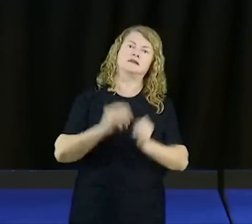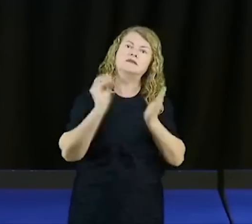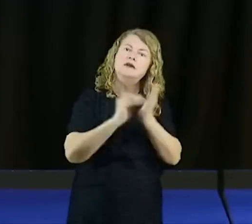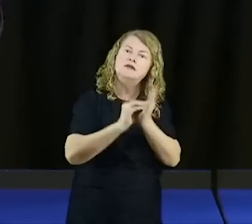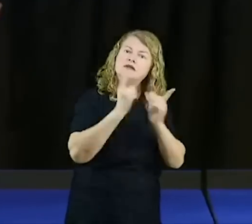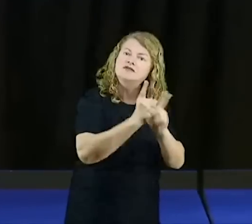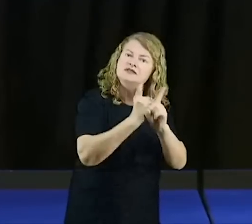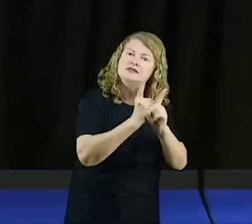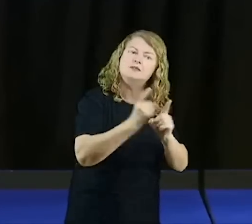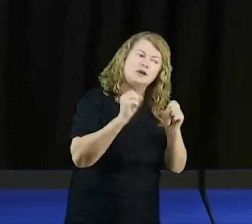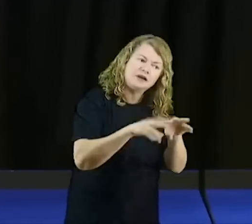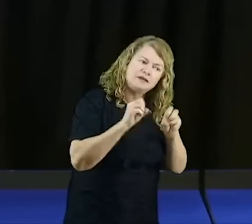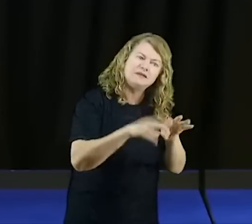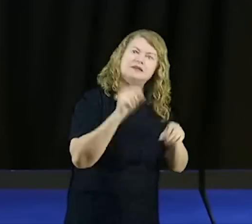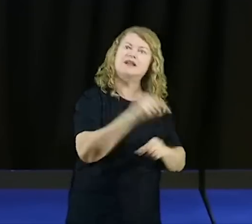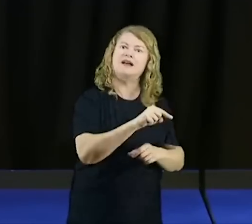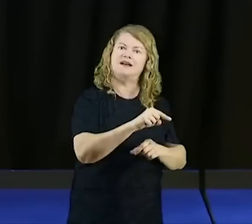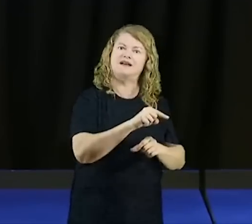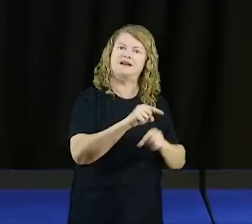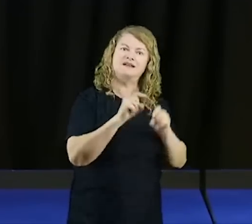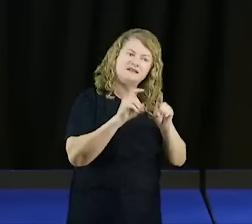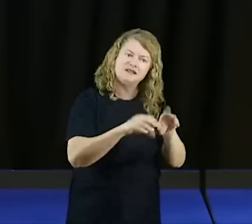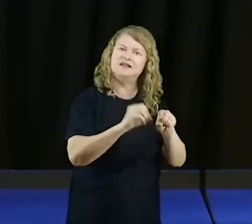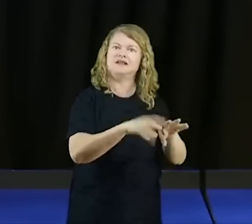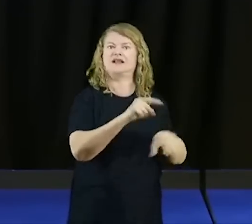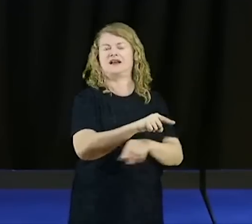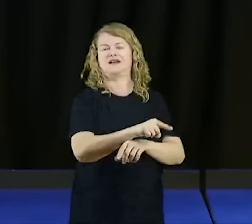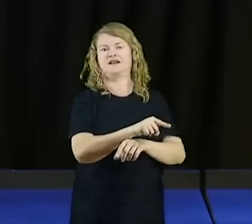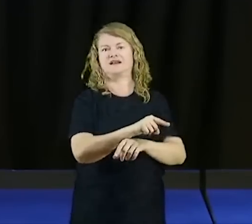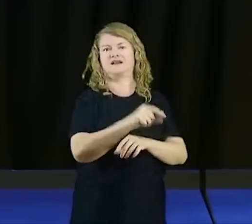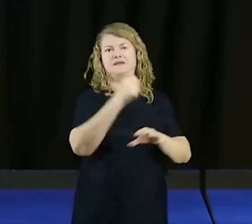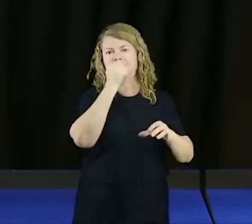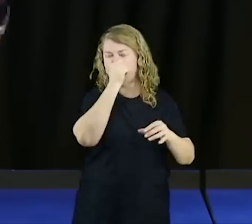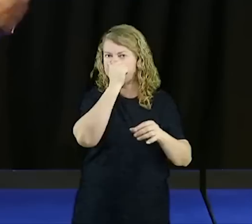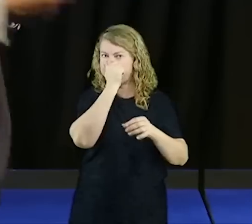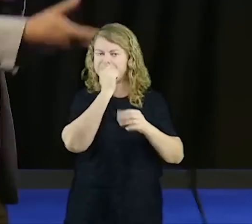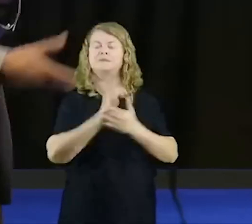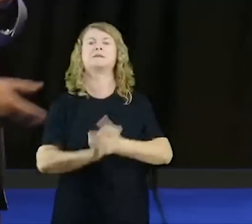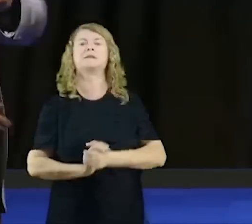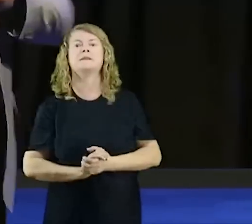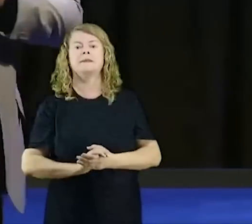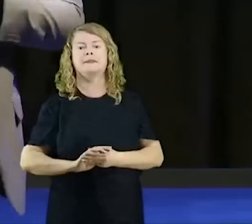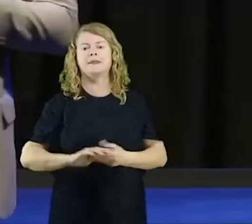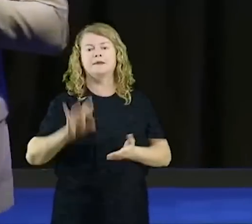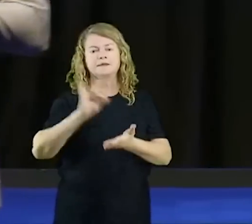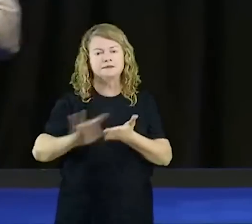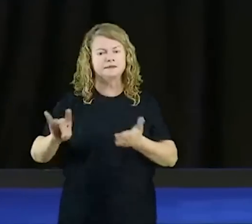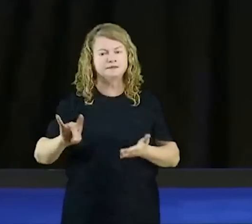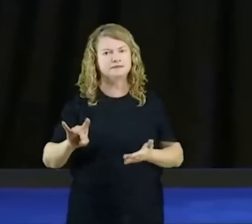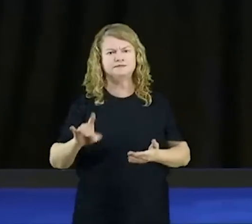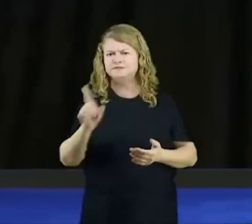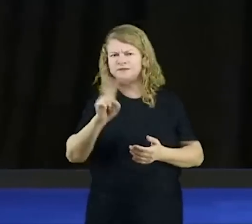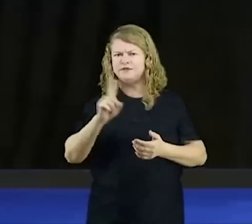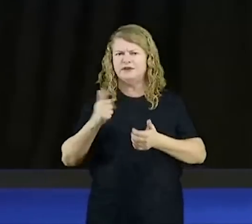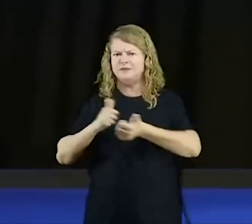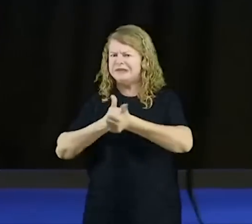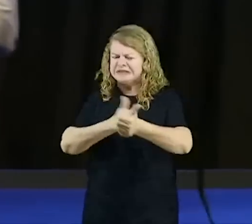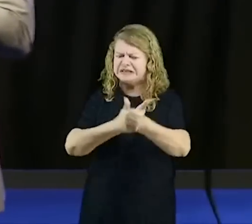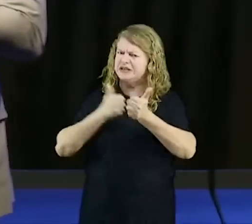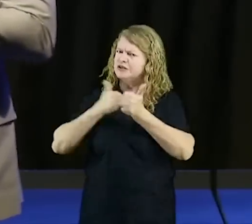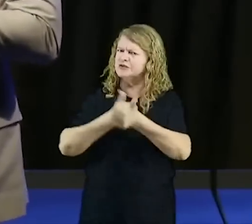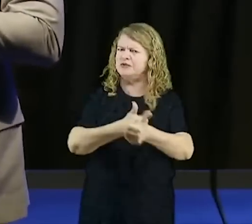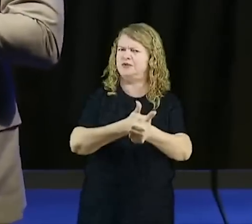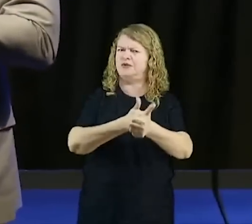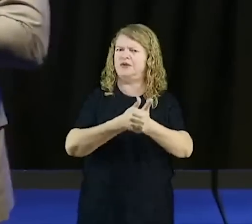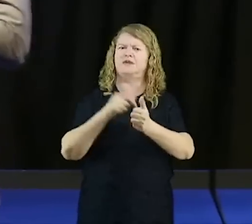fugir. Ele não vai ficar te perseguindo, ele não vai ficar te magoando, ele não vai ficar no teu encalço. A Bíblia não diz que o diabo te persegue.